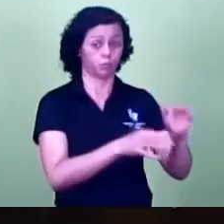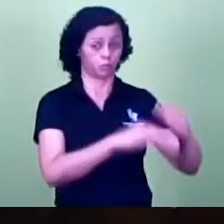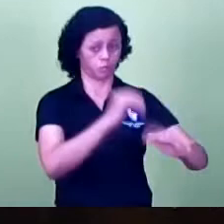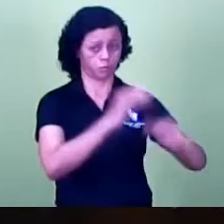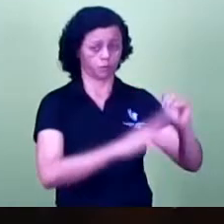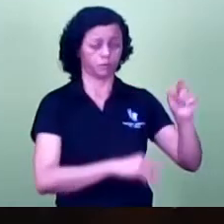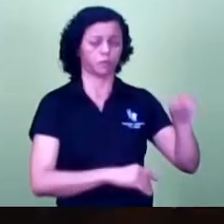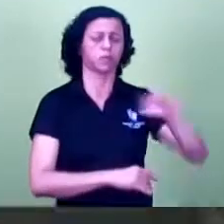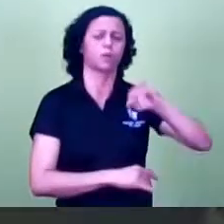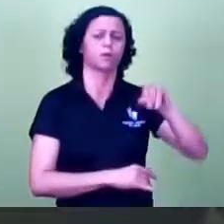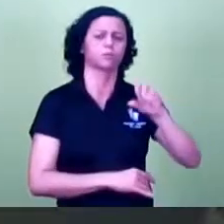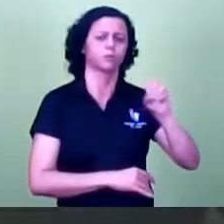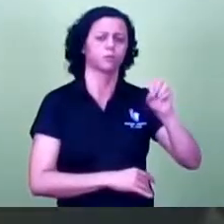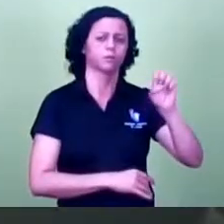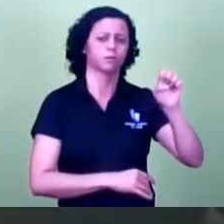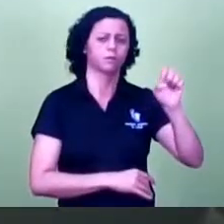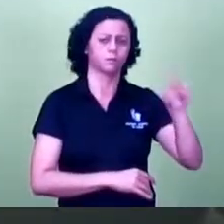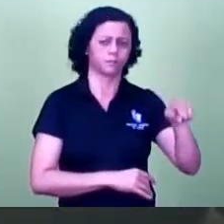Silveira.